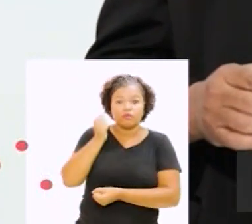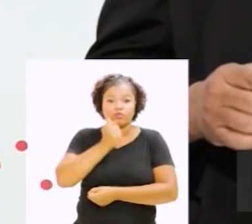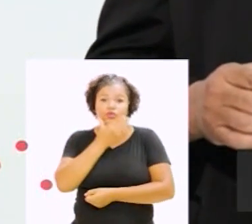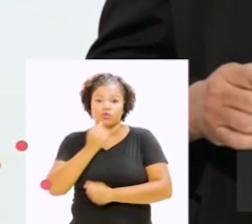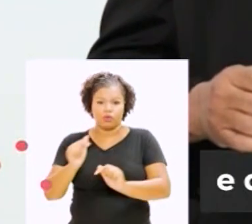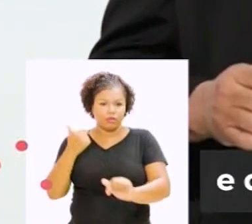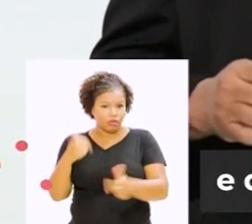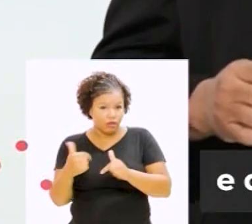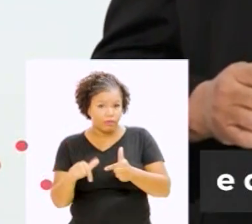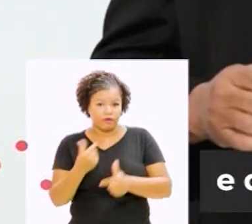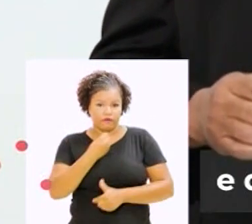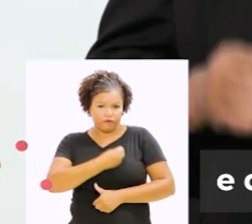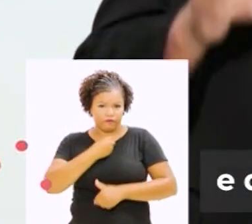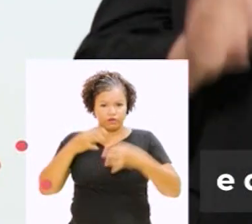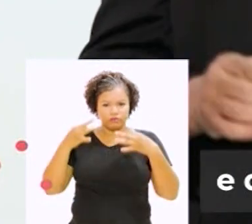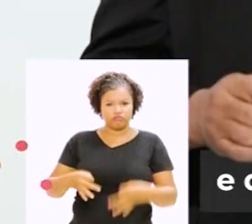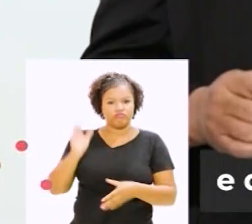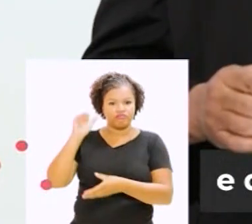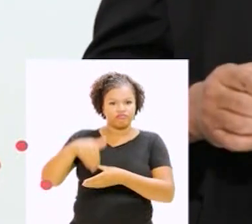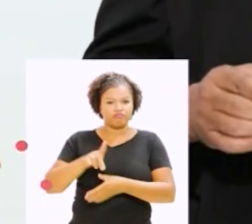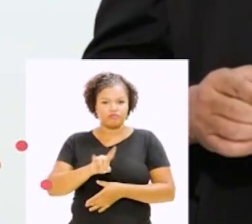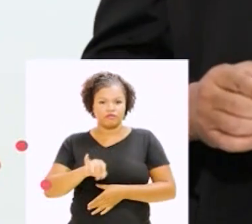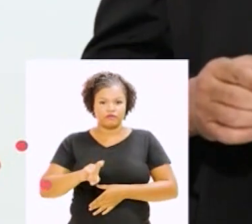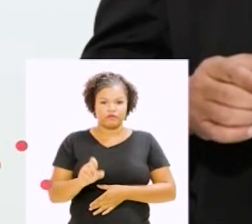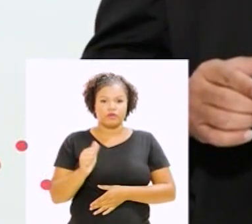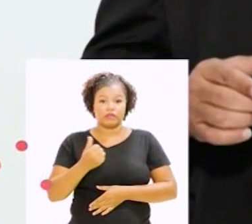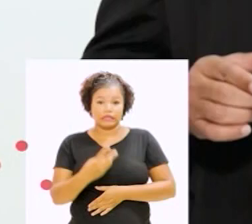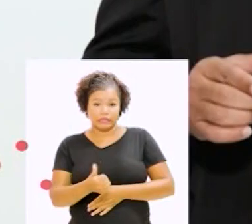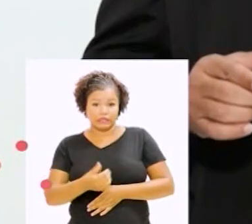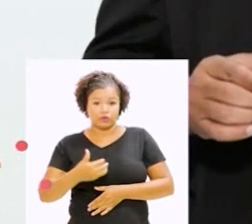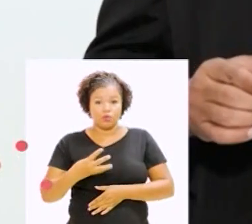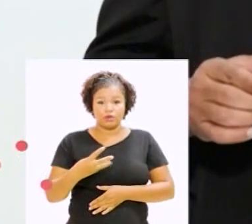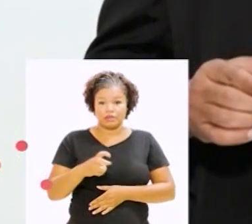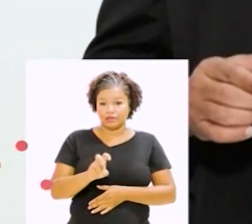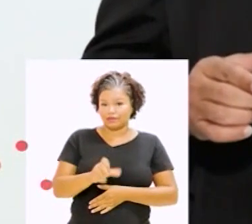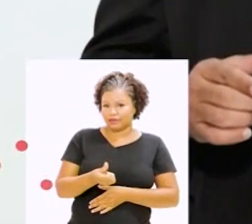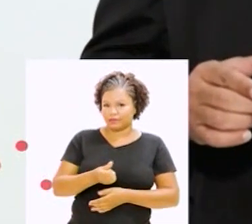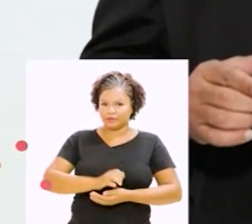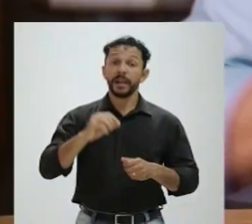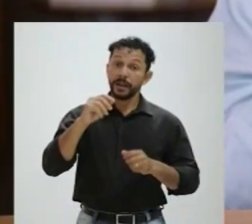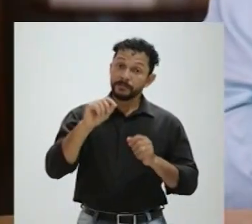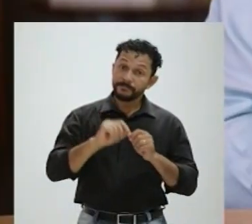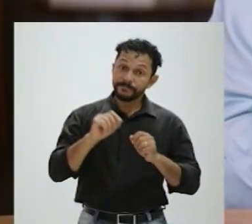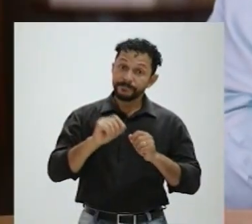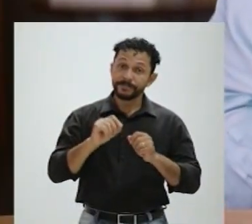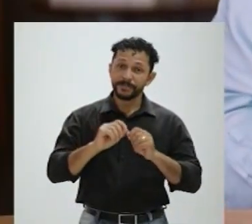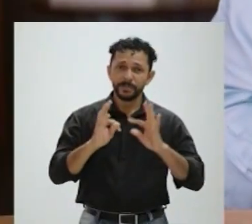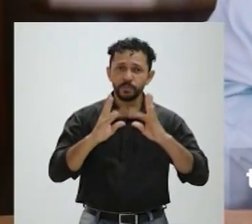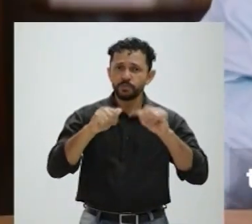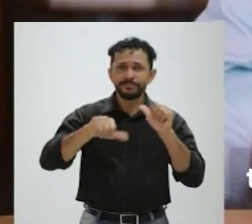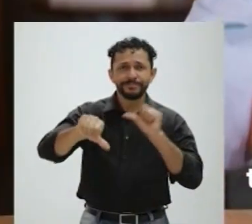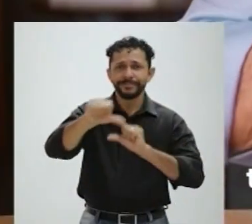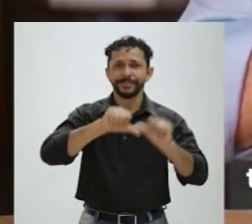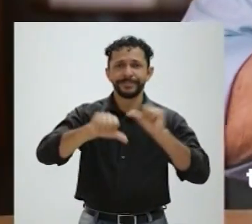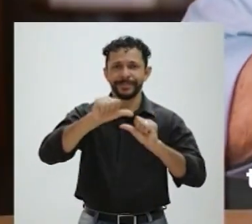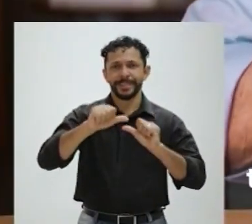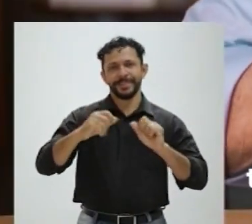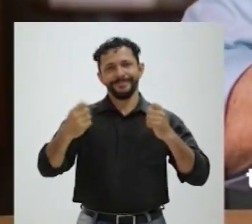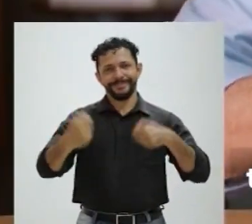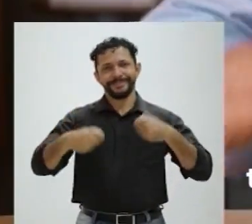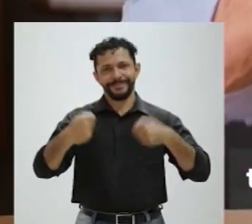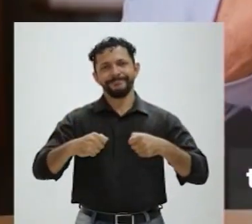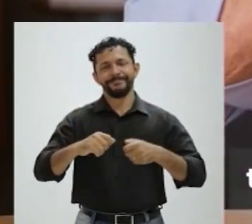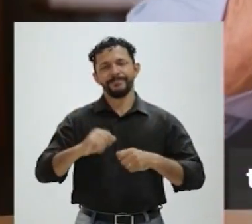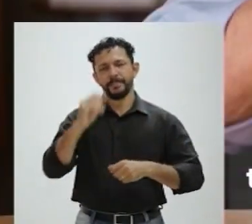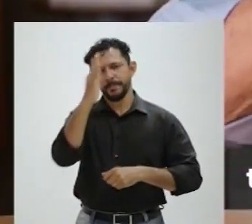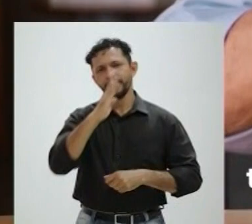trabalhadores, das trabalhadoras e do povo uma vida digna, vote Edivaldo Soares, 13456. Para fazer todas as mudanças que